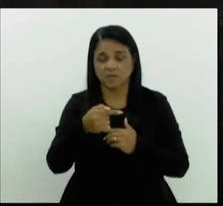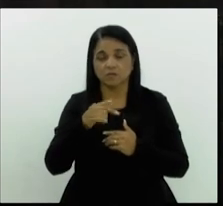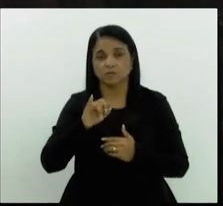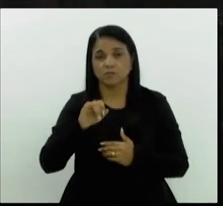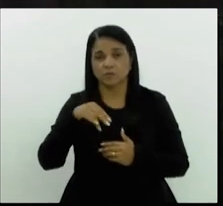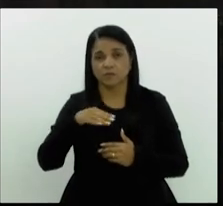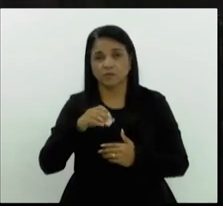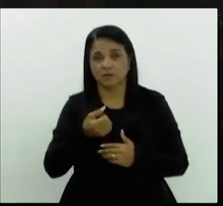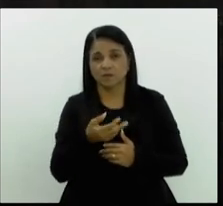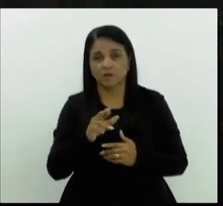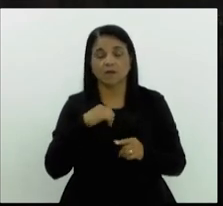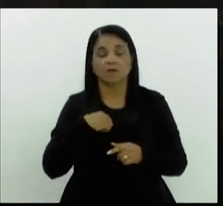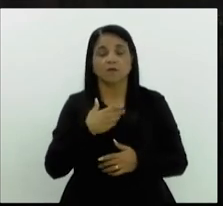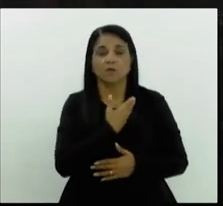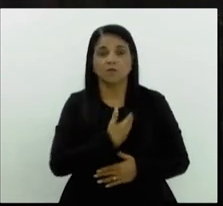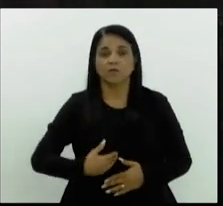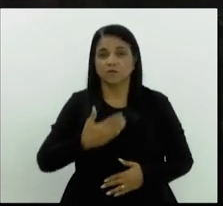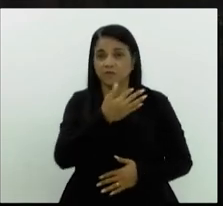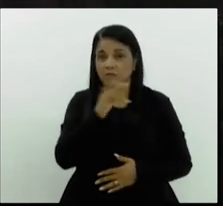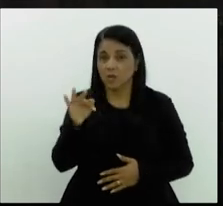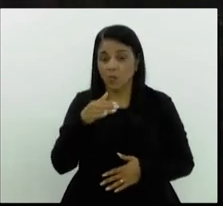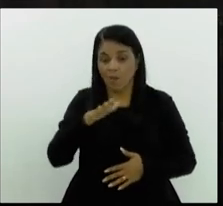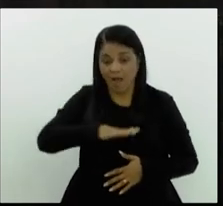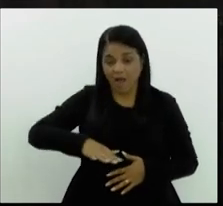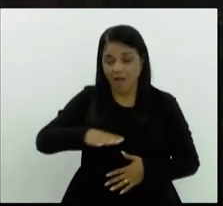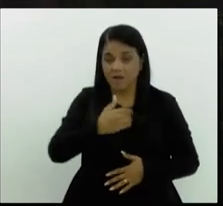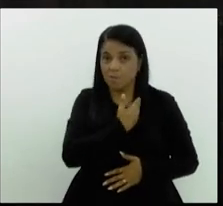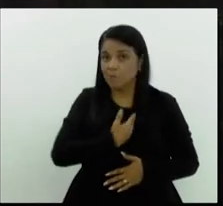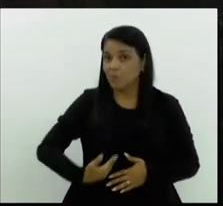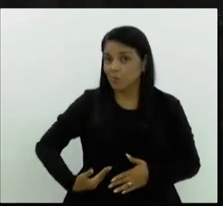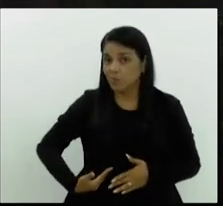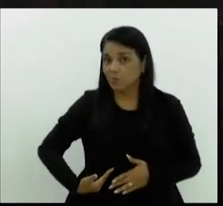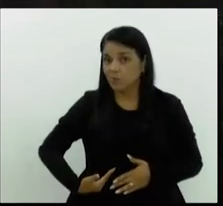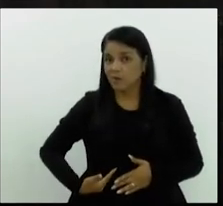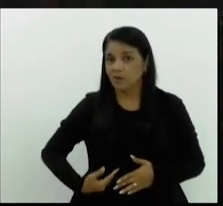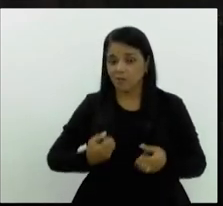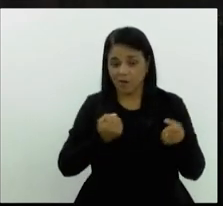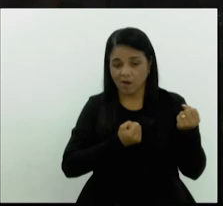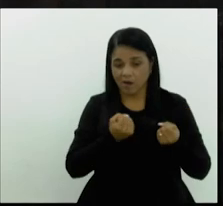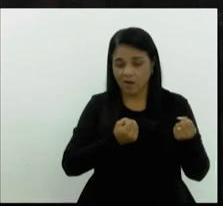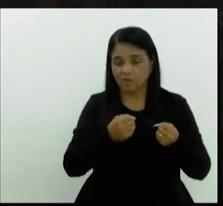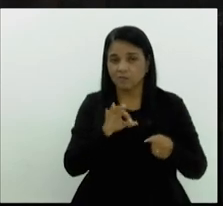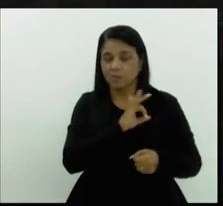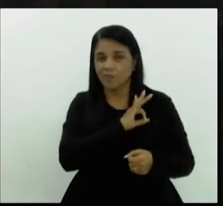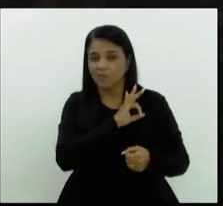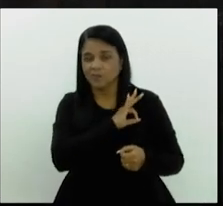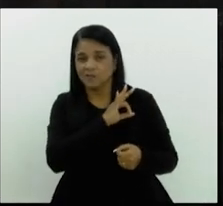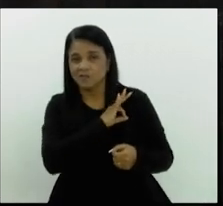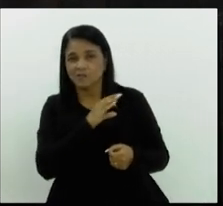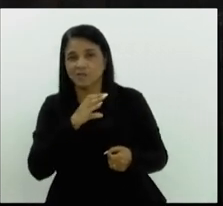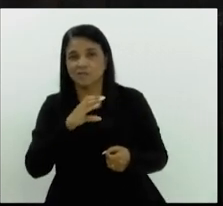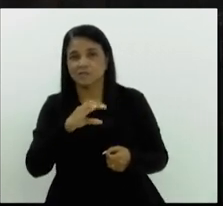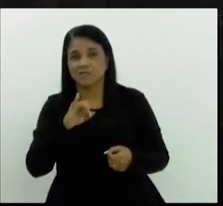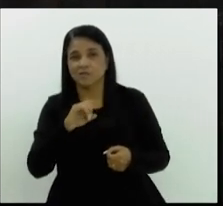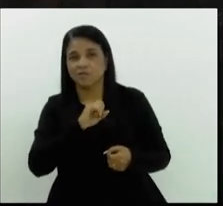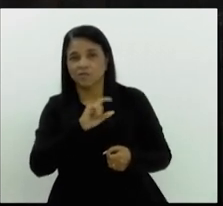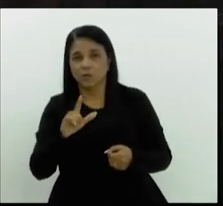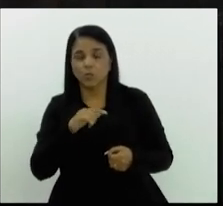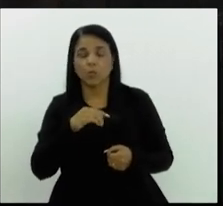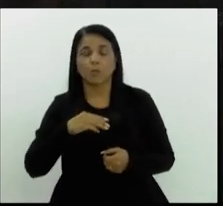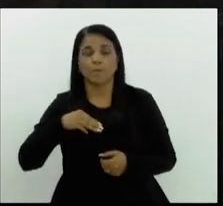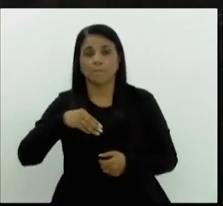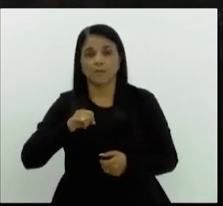pelo Governo Federal, uma área pública e tanto a Polícia Militar como a Polícia Civil se